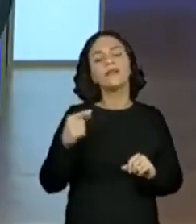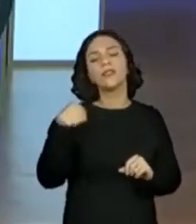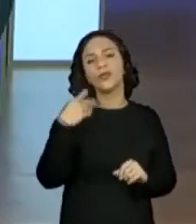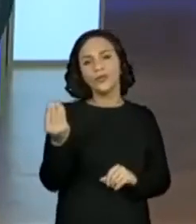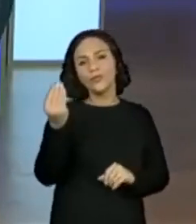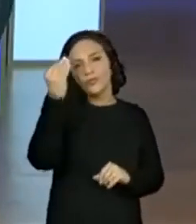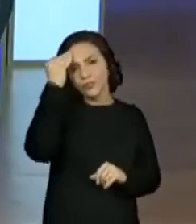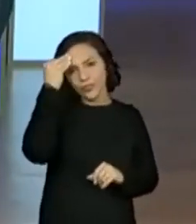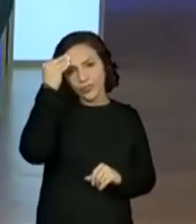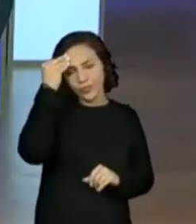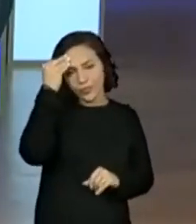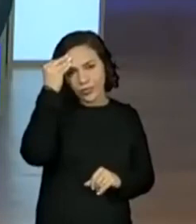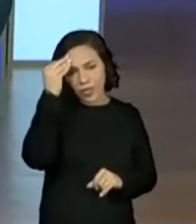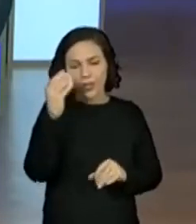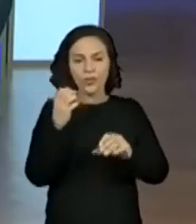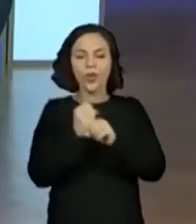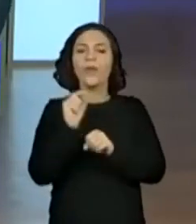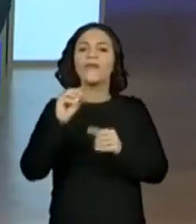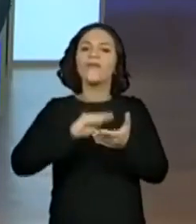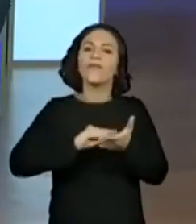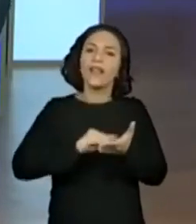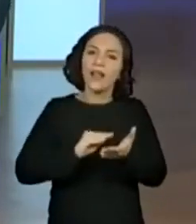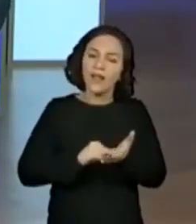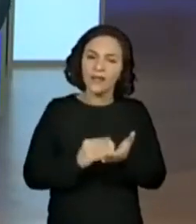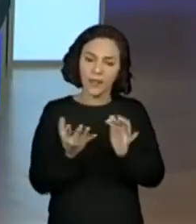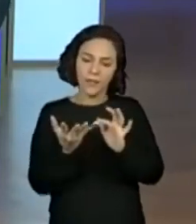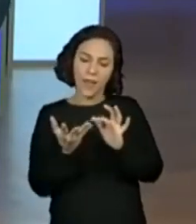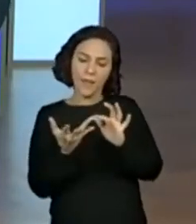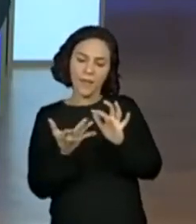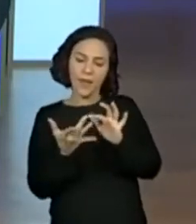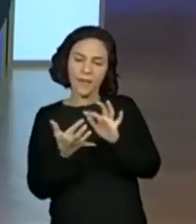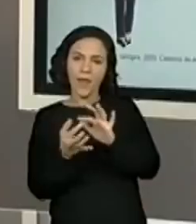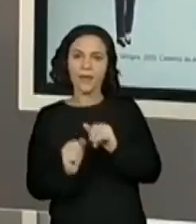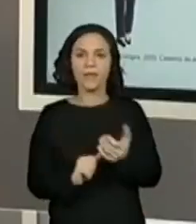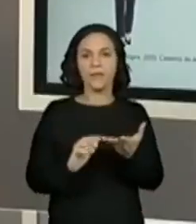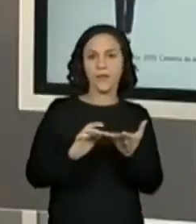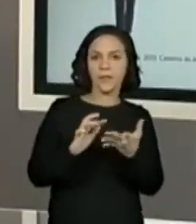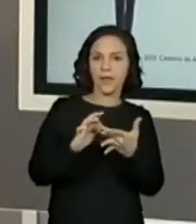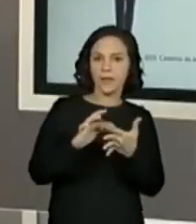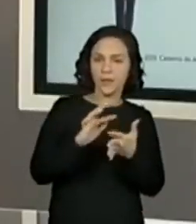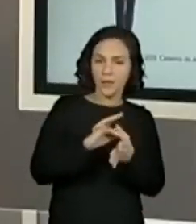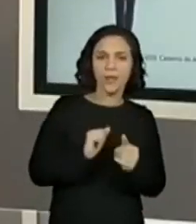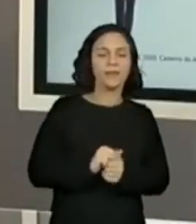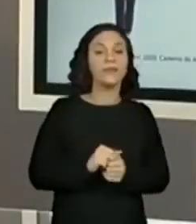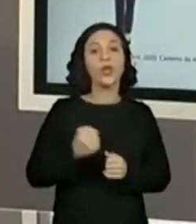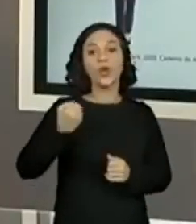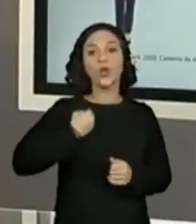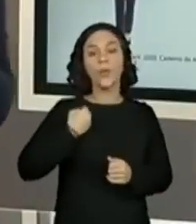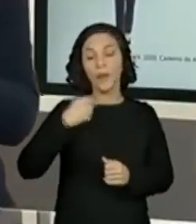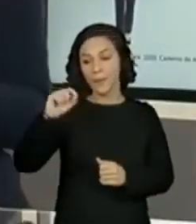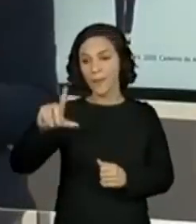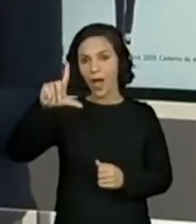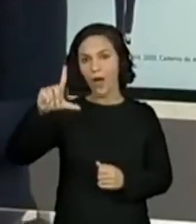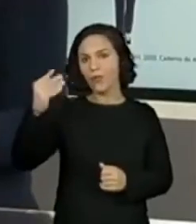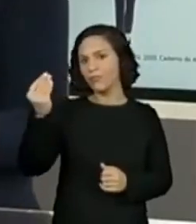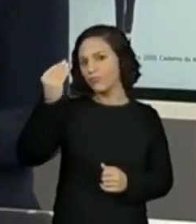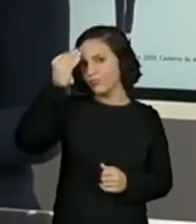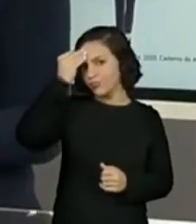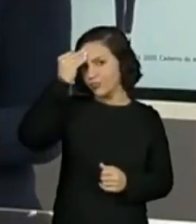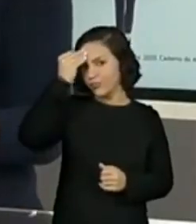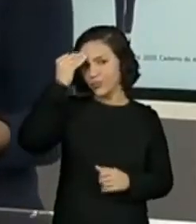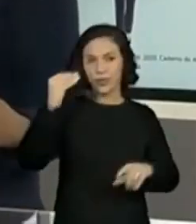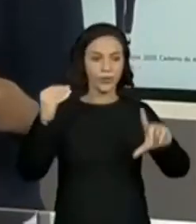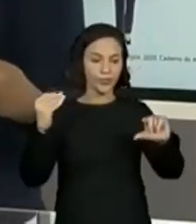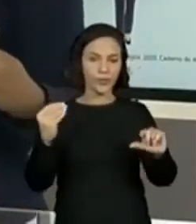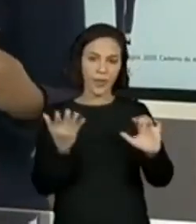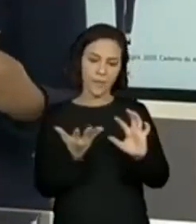cabeça e somo o que falta. nos meus dedinhos, sempre coloco o maior número na cabeça e o menor número ali